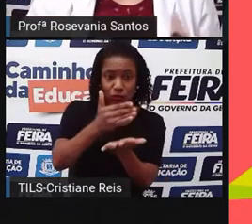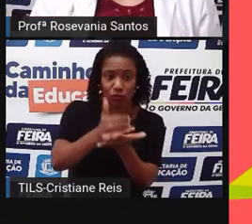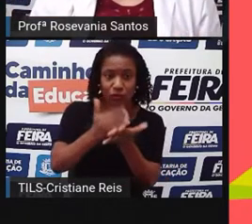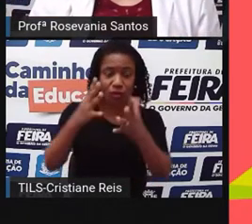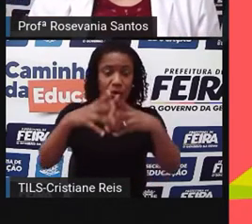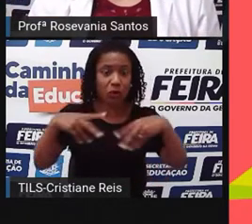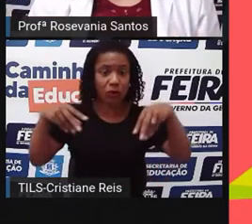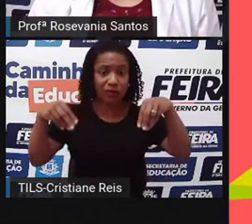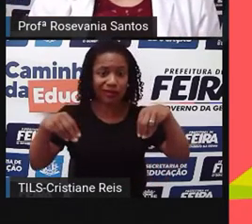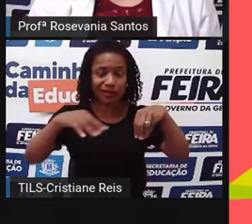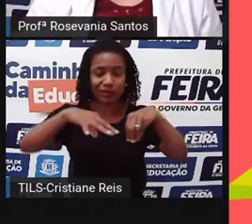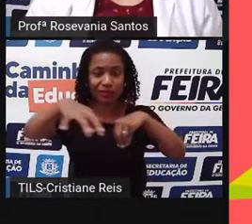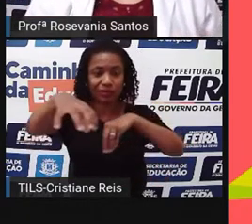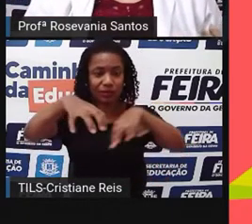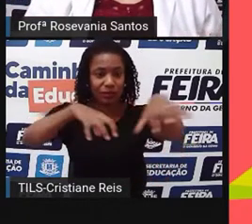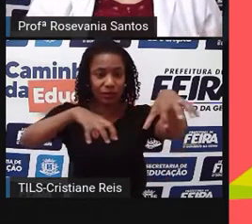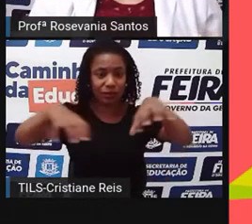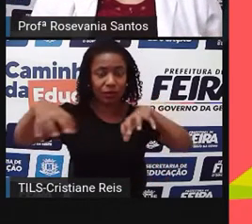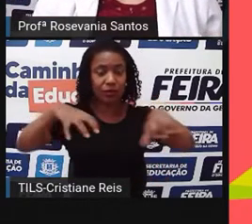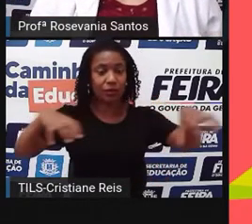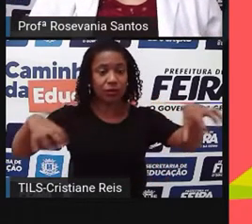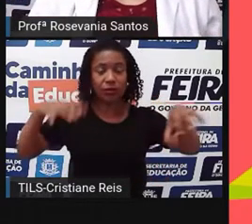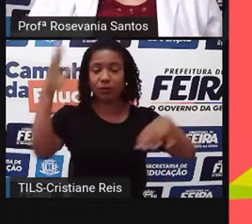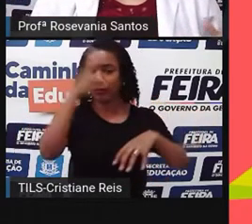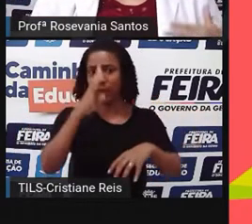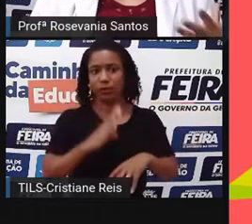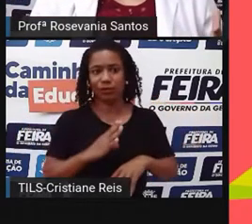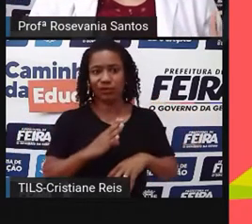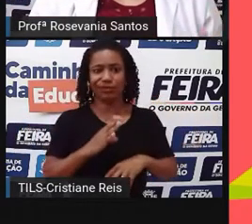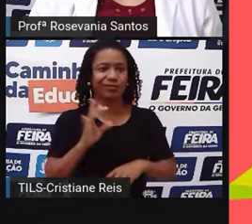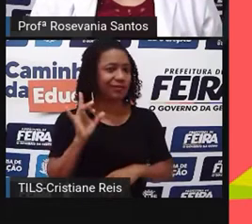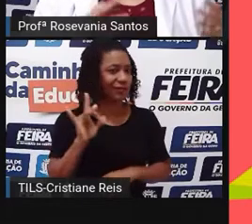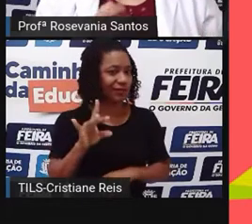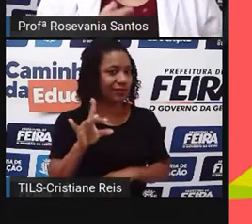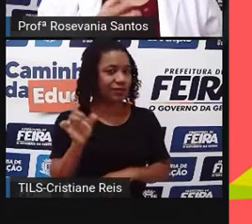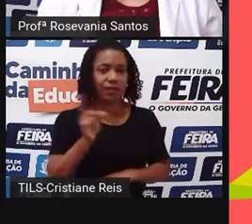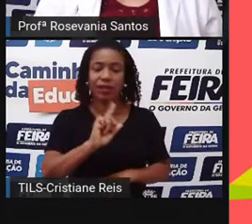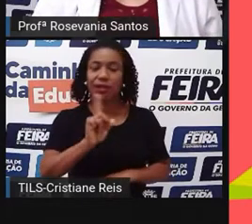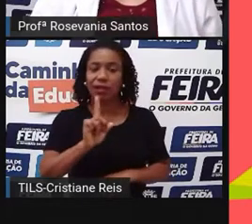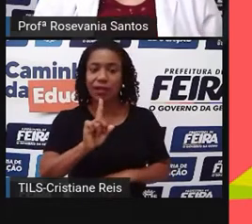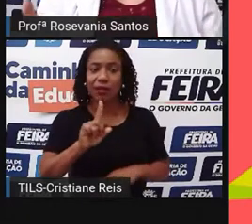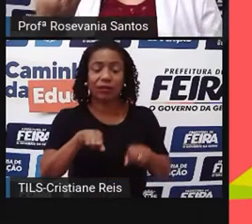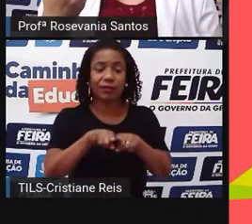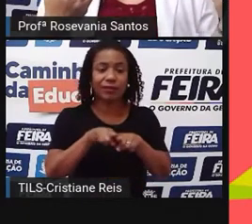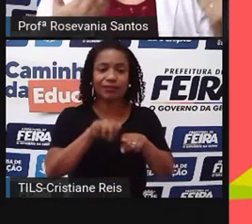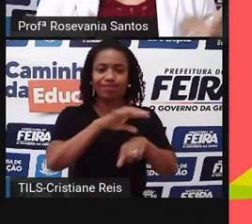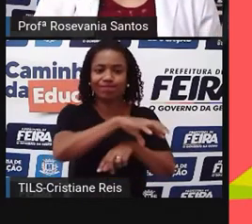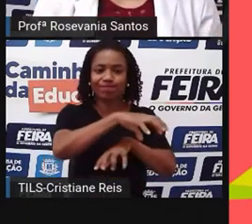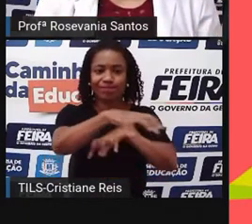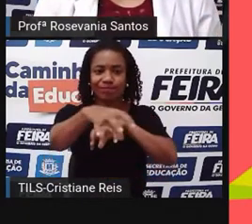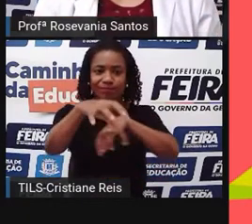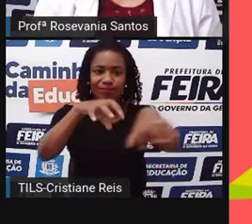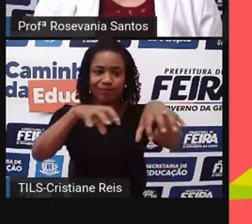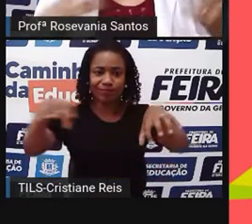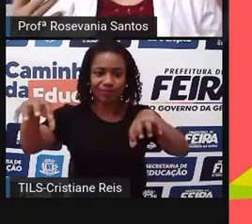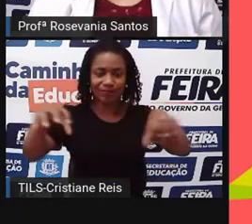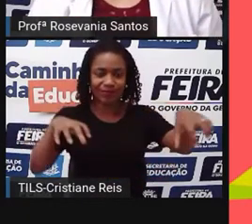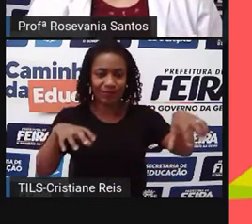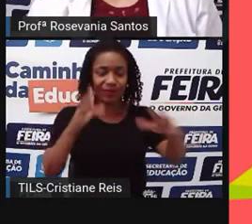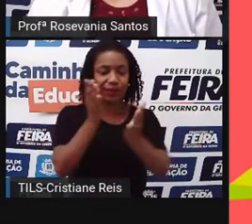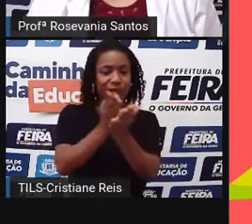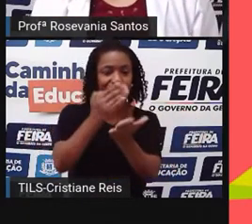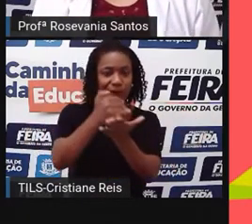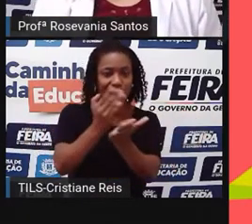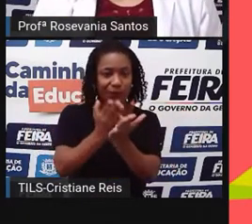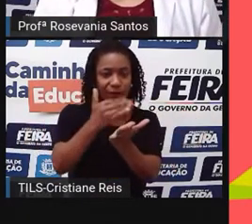Dessa regionalização do Brasil, que a gente já estudou até em outros momentos, que regionalizar é você dividir para melhor